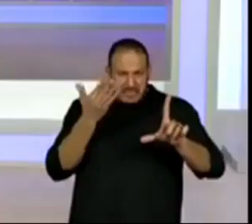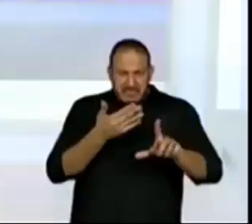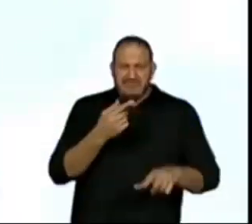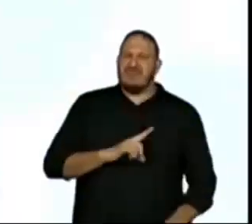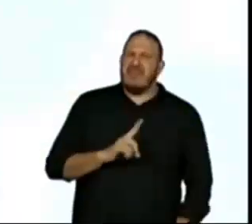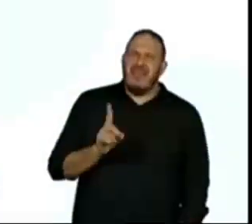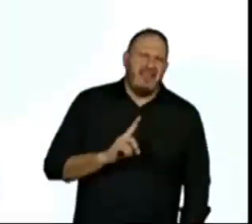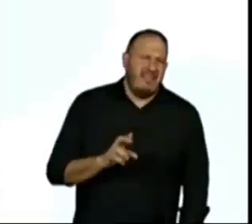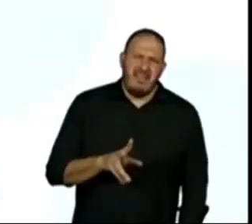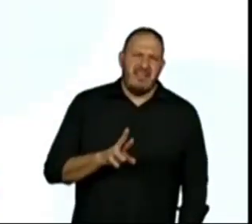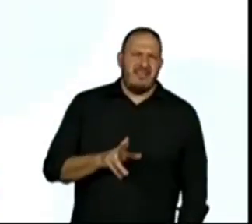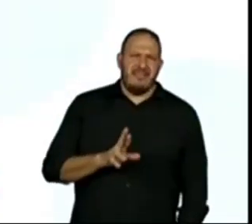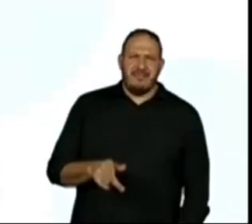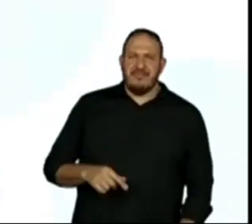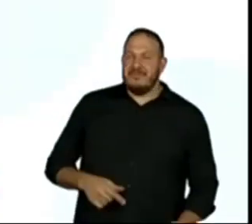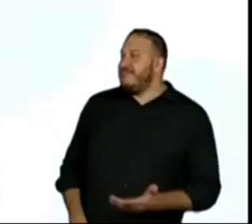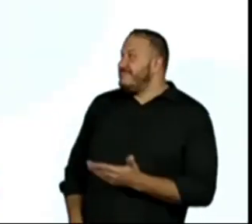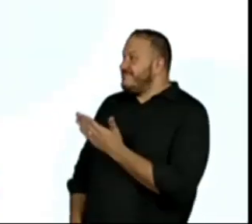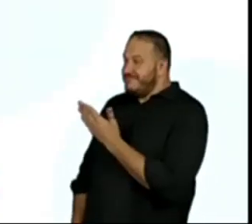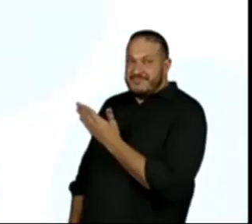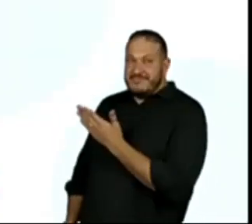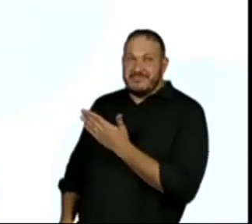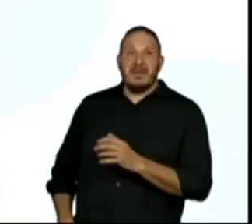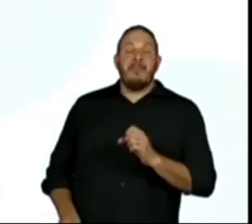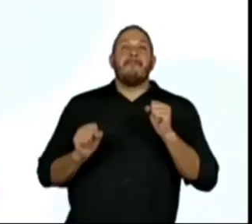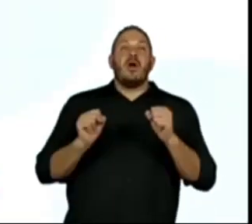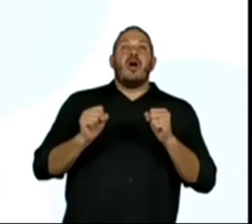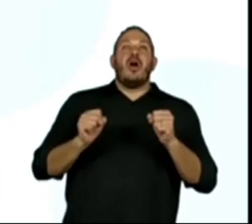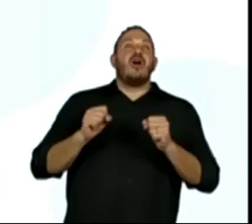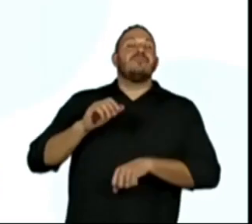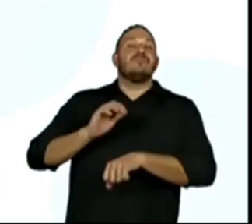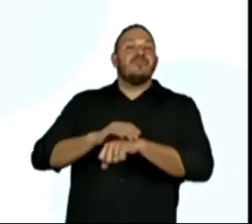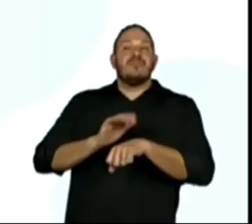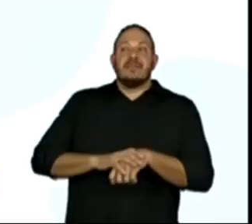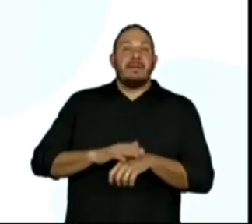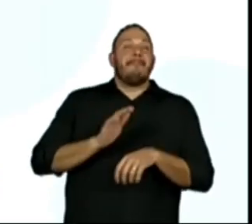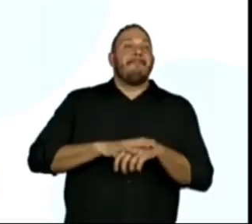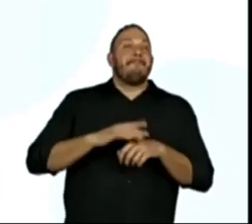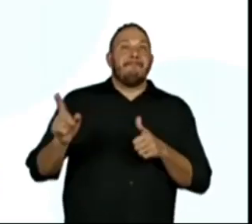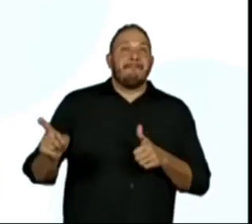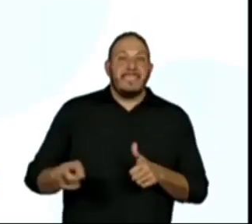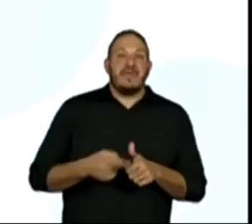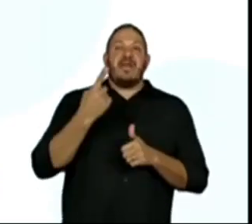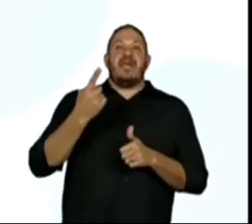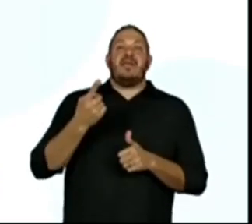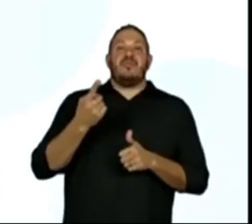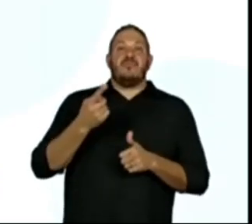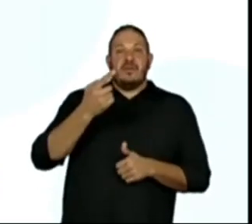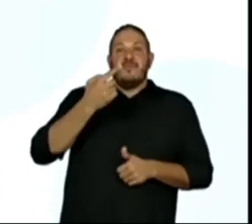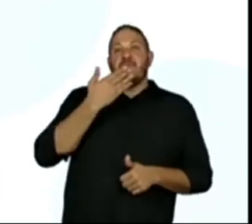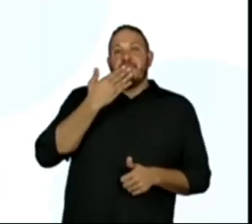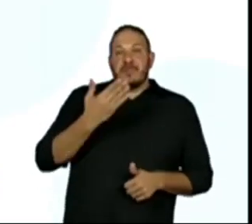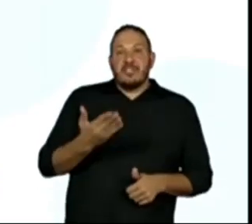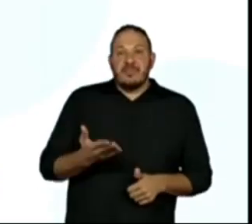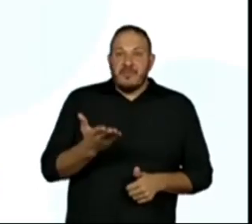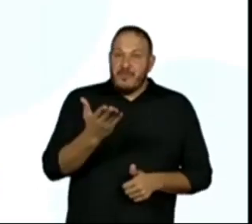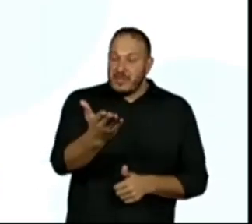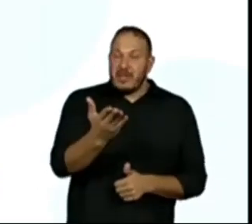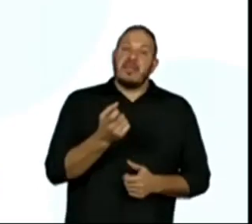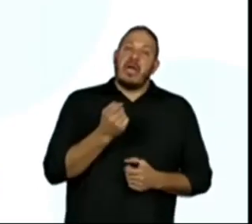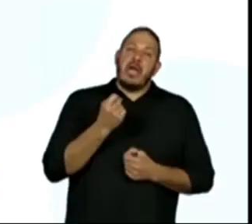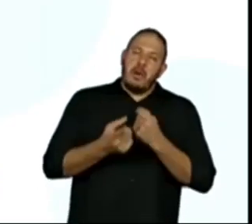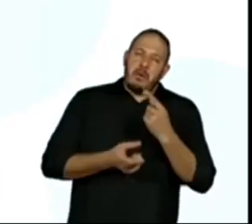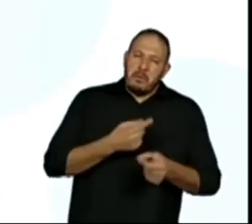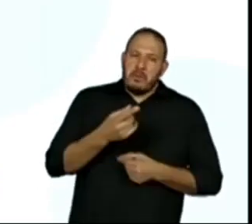escolhe. Então, o a gente pode fazer aqui? Primeira coisa. Vou pedir... Vou dar alguns